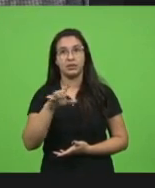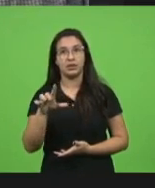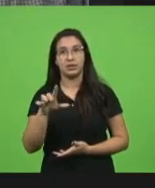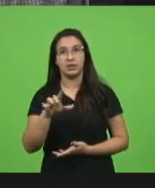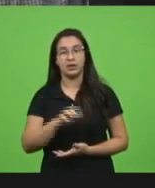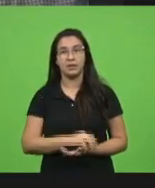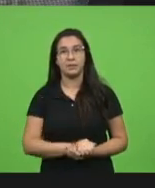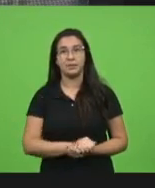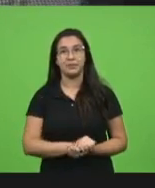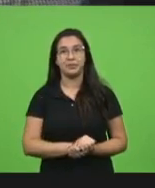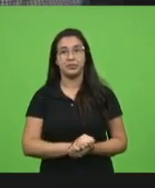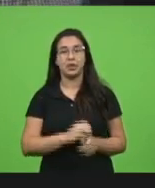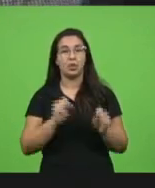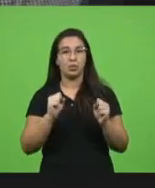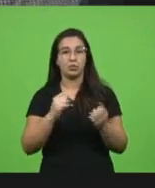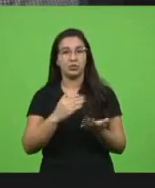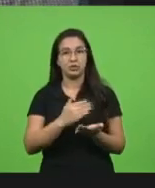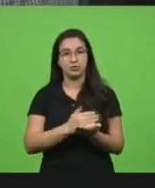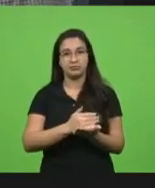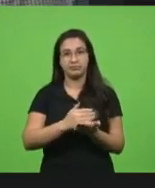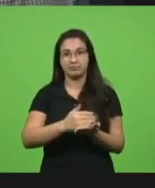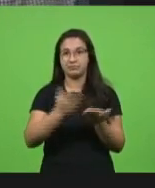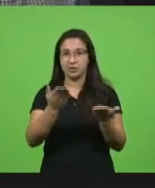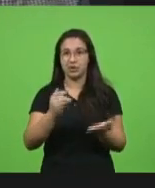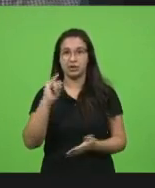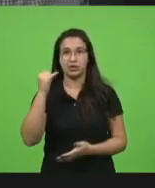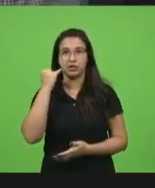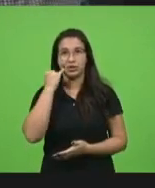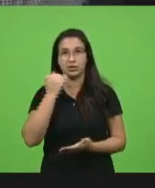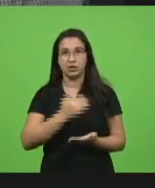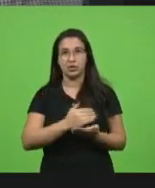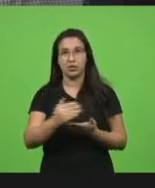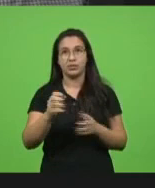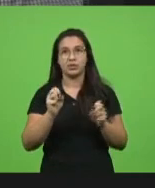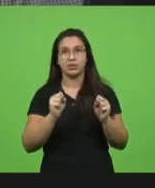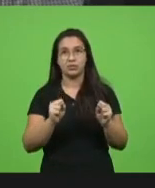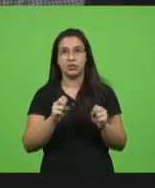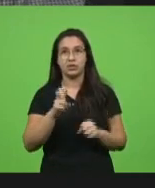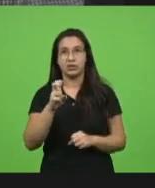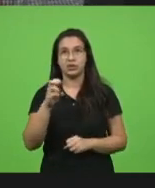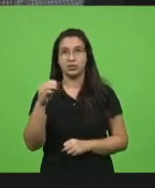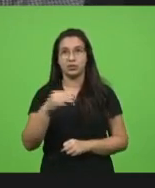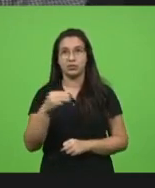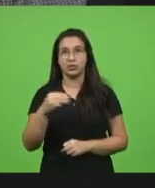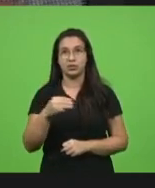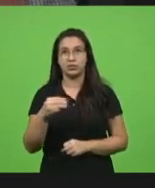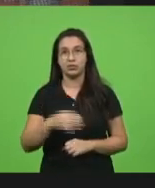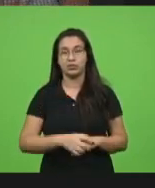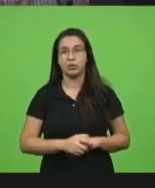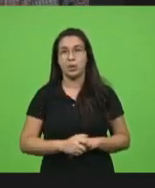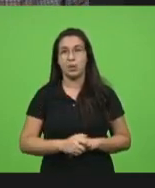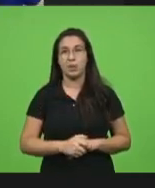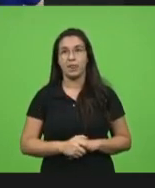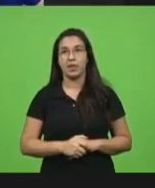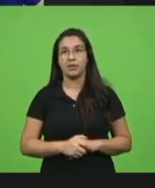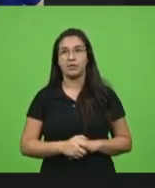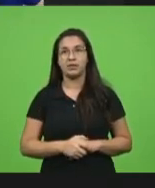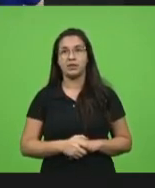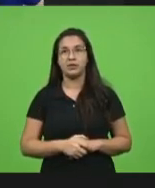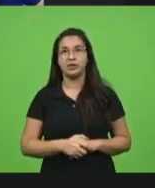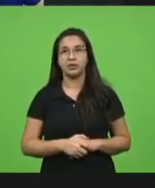Dividimos, dividimos o tempo aí, Gessé. Pode começar. Eu vou precisar de uns cinco minutinhos, mas pode começar, então, deputado. Não, pode começar, Gessé.